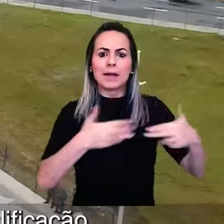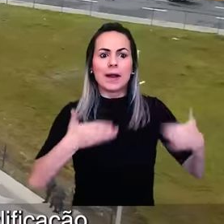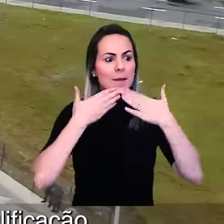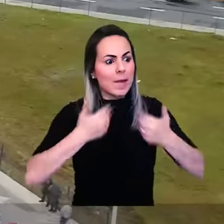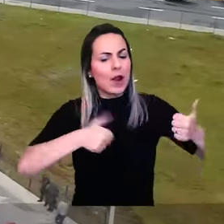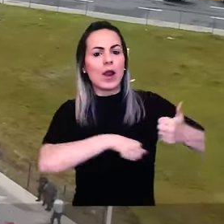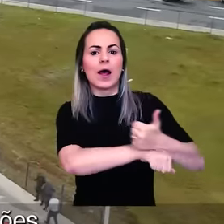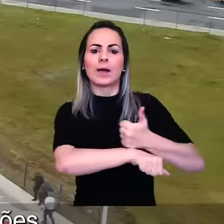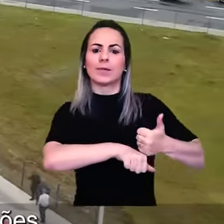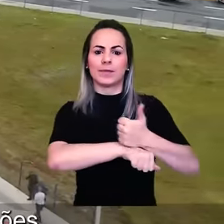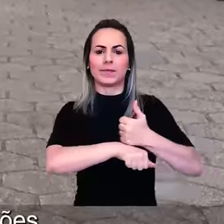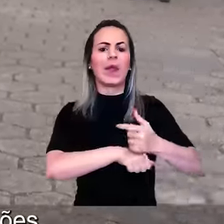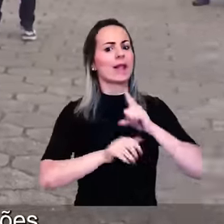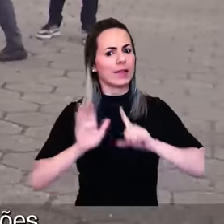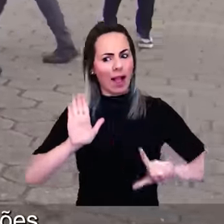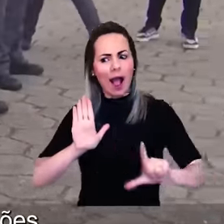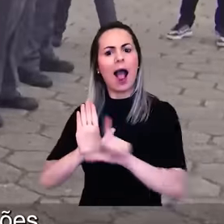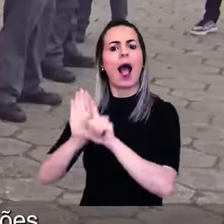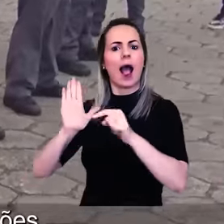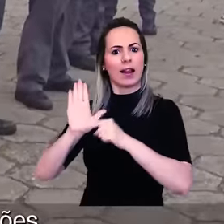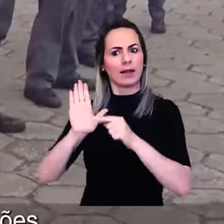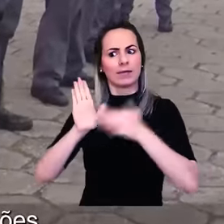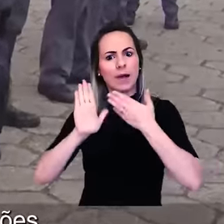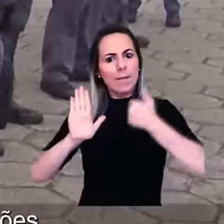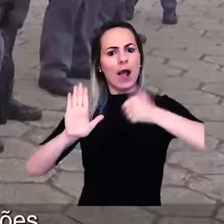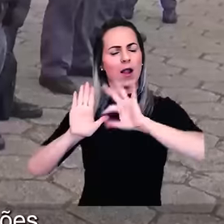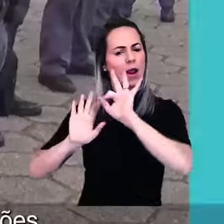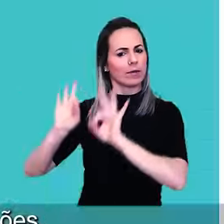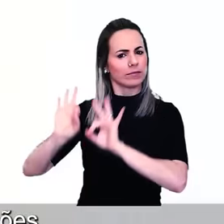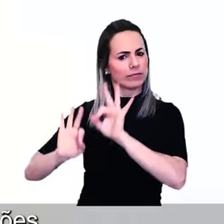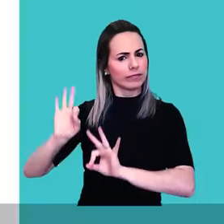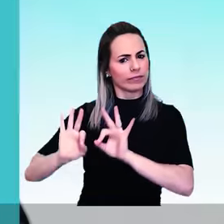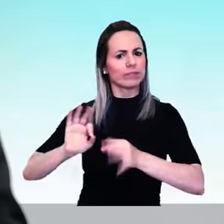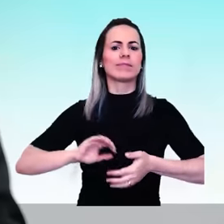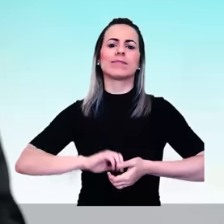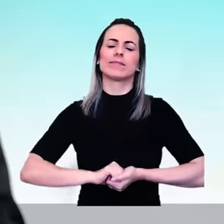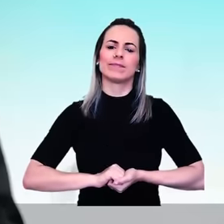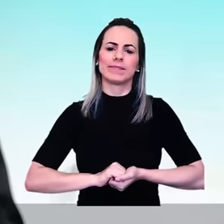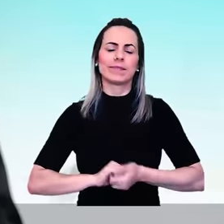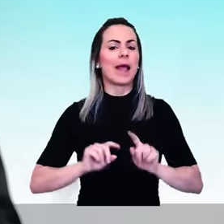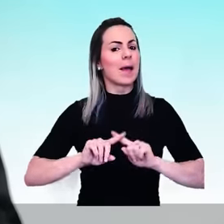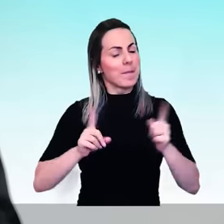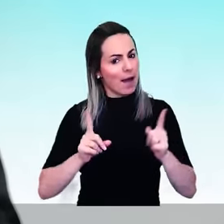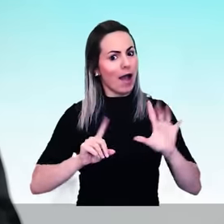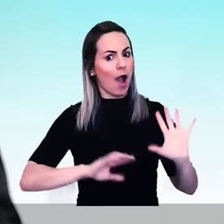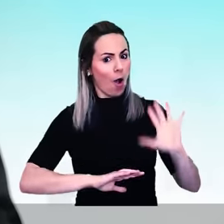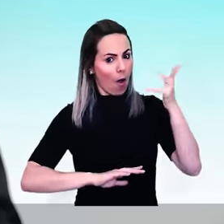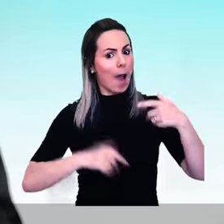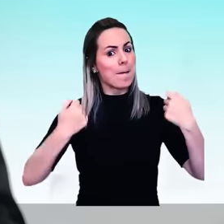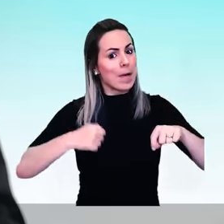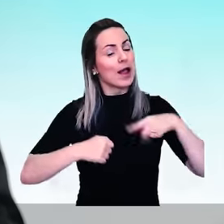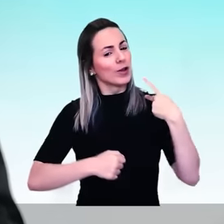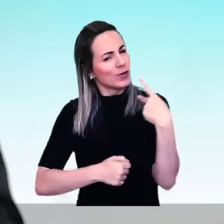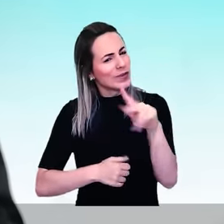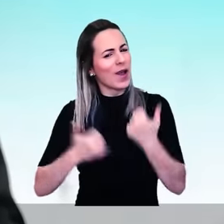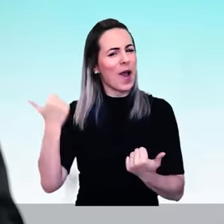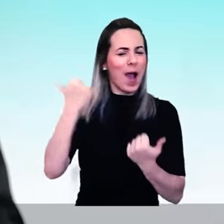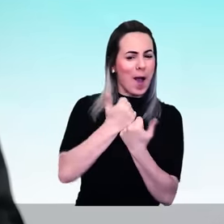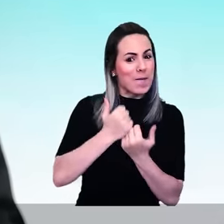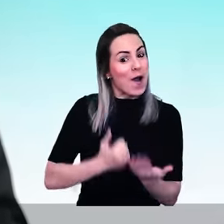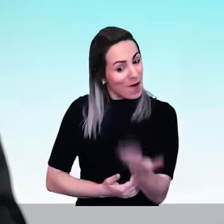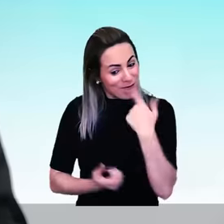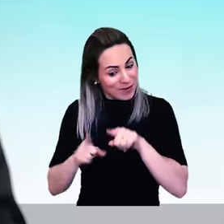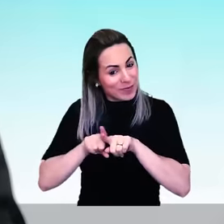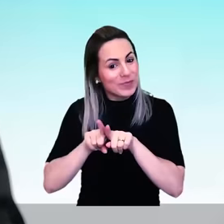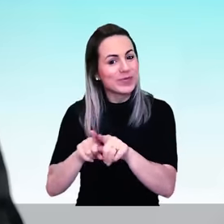e qualificação e atualização da legislação que regulamenta as suas atribuições. Para que isso aconteça, preciso do seu apoio. Vamos fazer